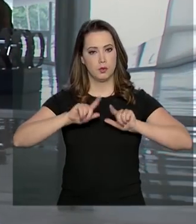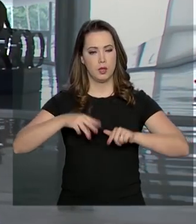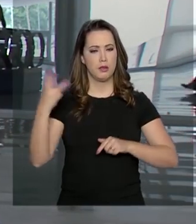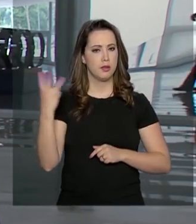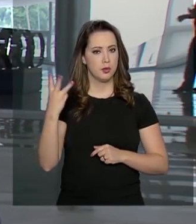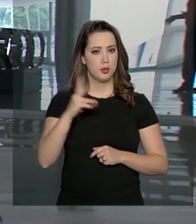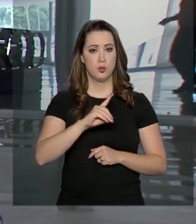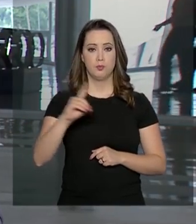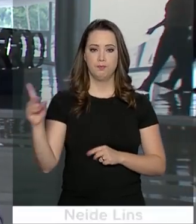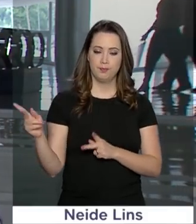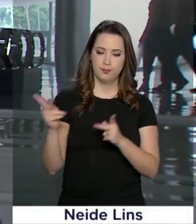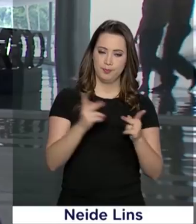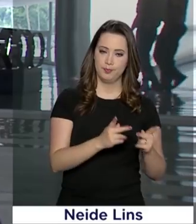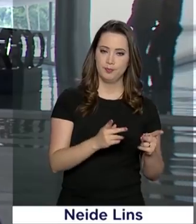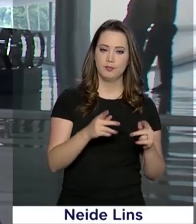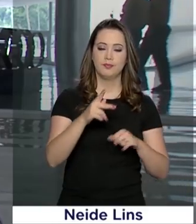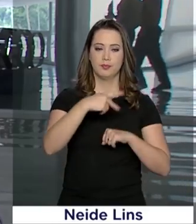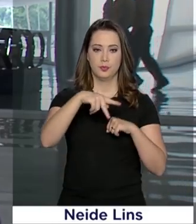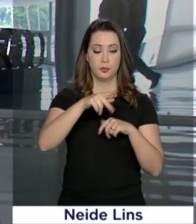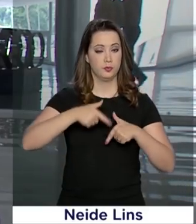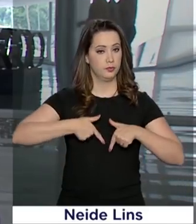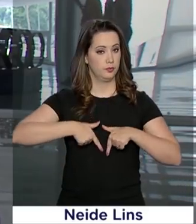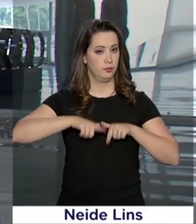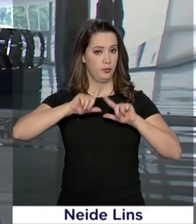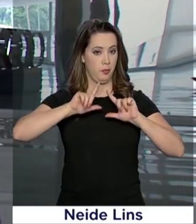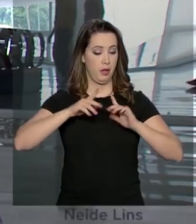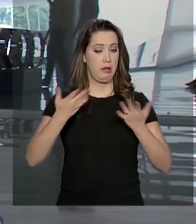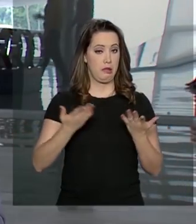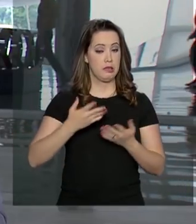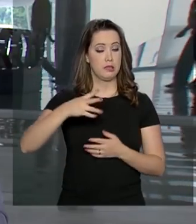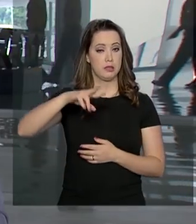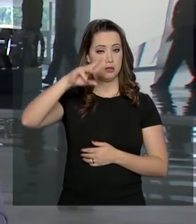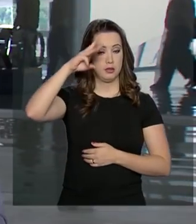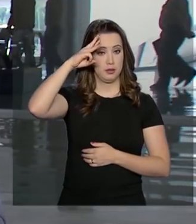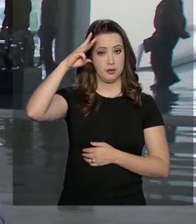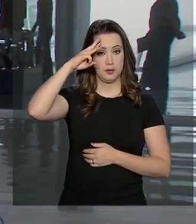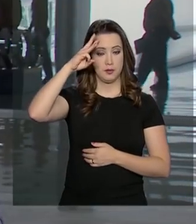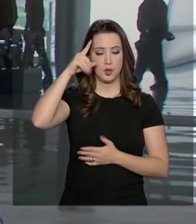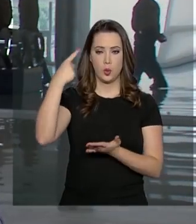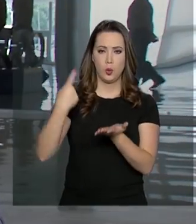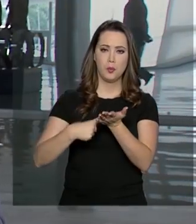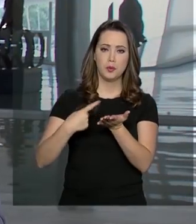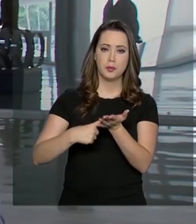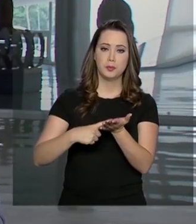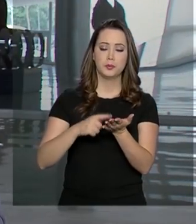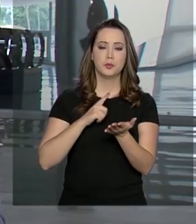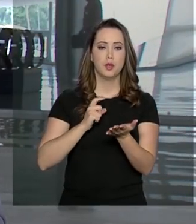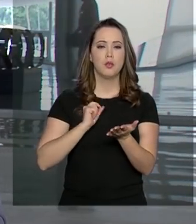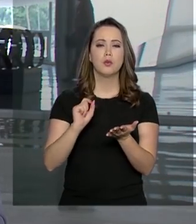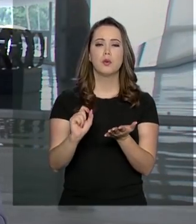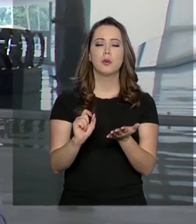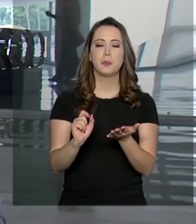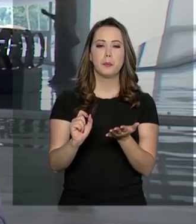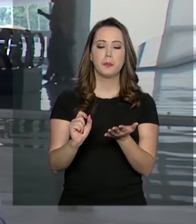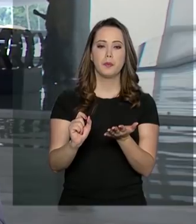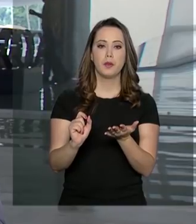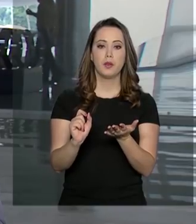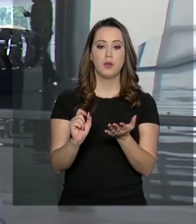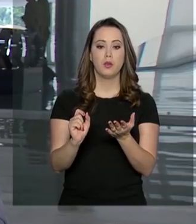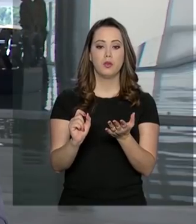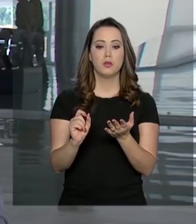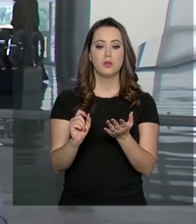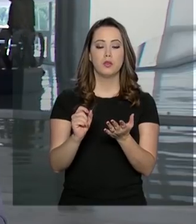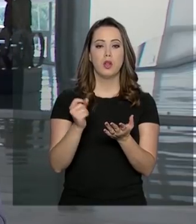dia de visita oficial ao país. Nesta terça-feira, parte da agenda do presidente foi dedicada aos